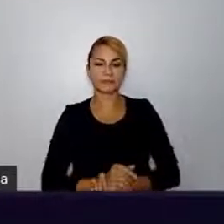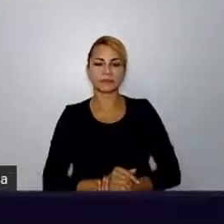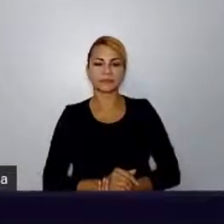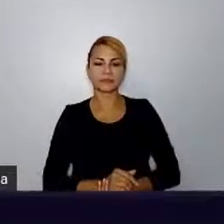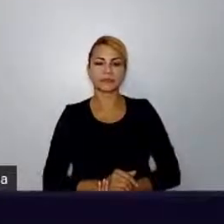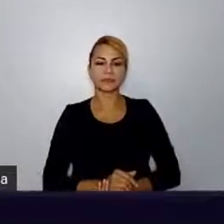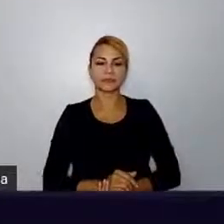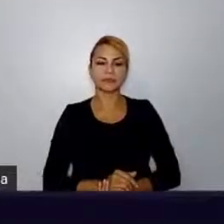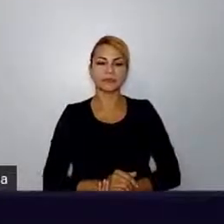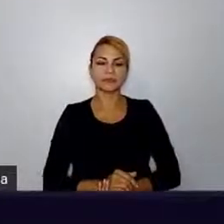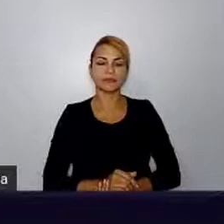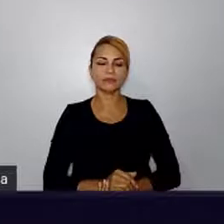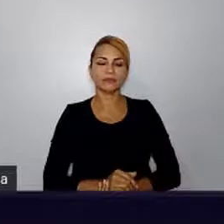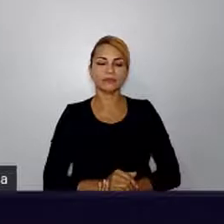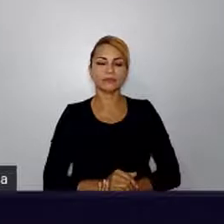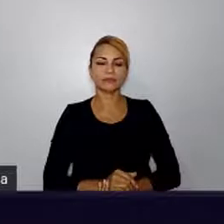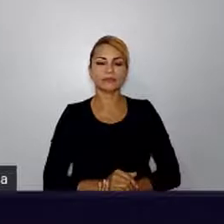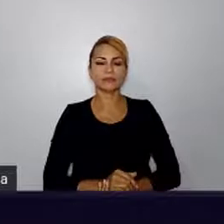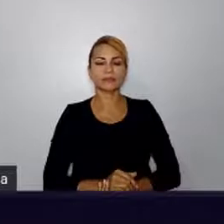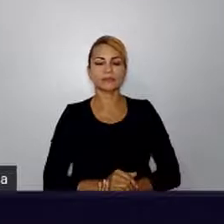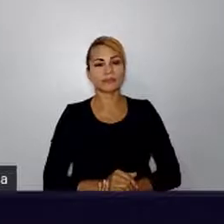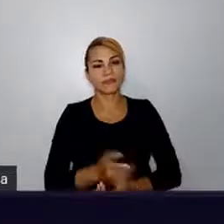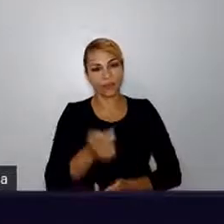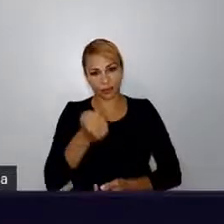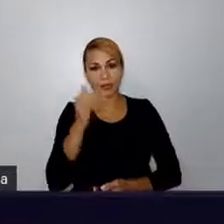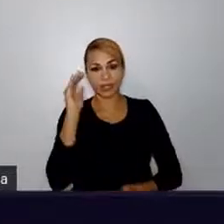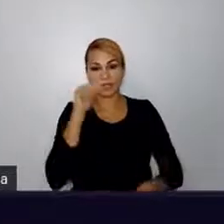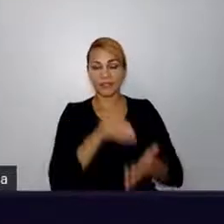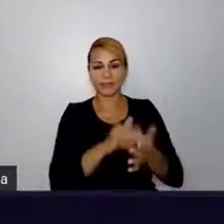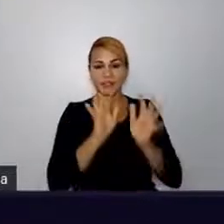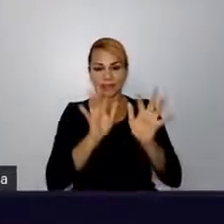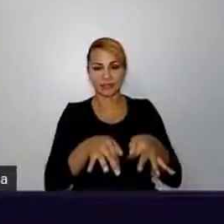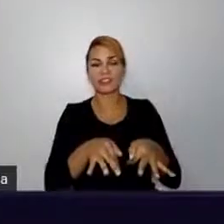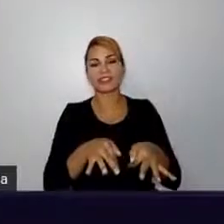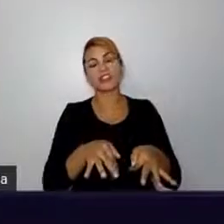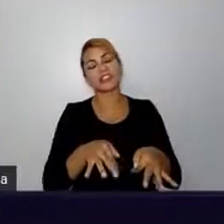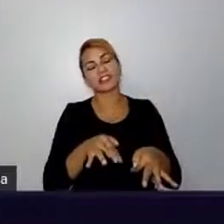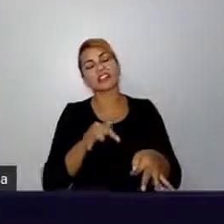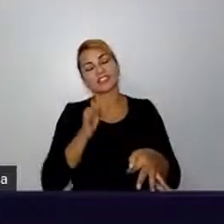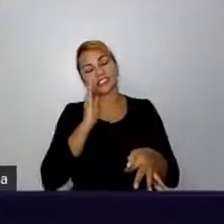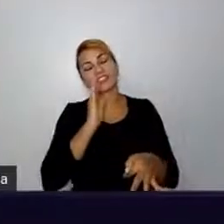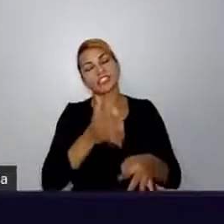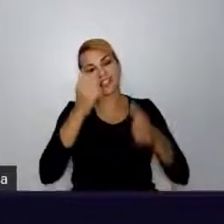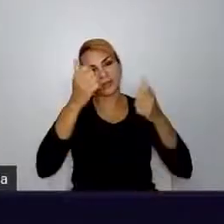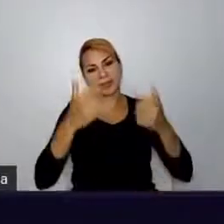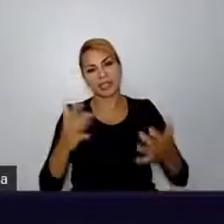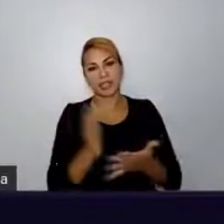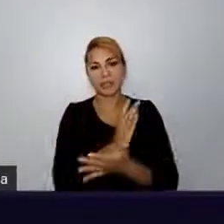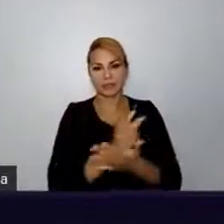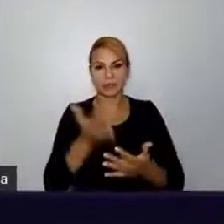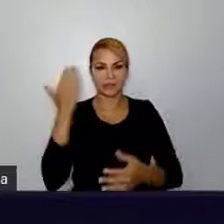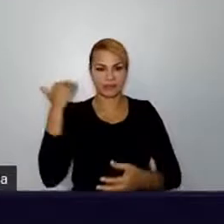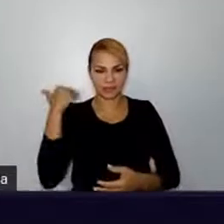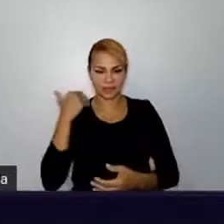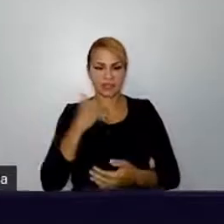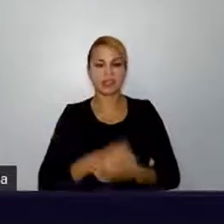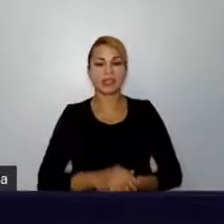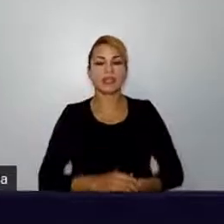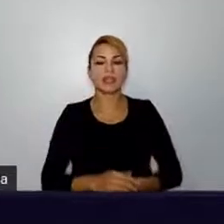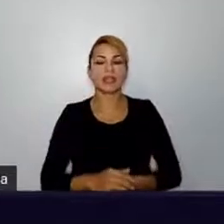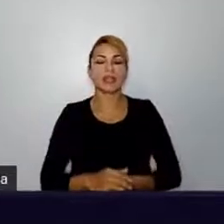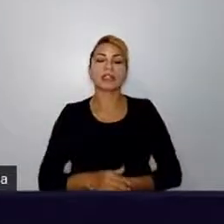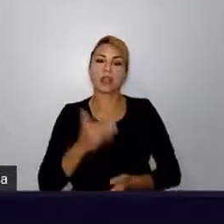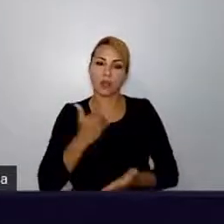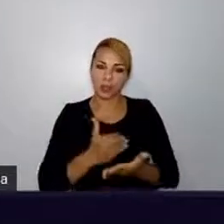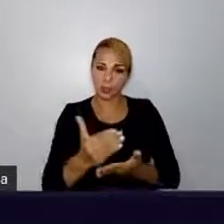Bom, a gente está chegando ao final dessa palestra. Acho que eu já falei bom algumas vezes. E eu comecei contando minha